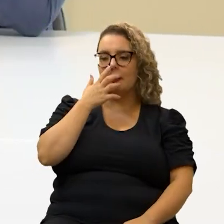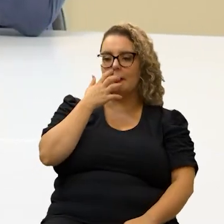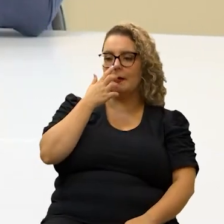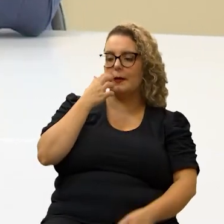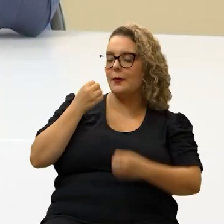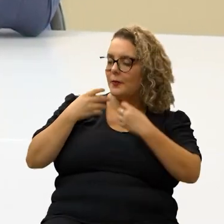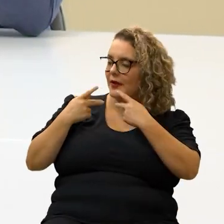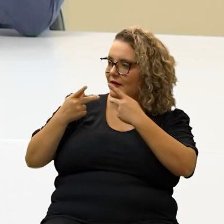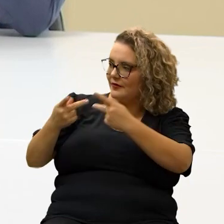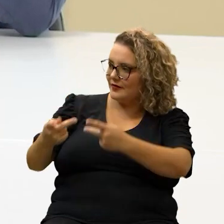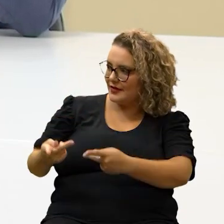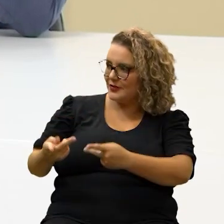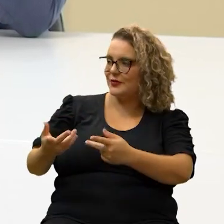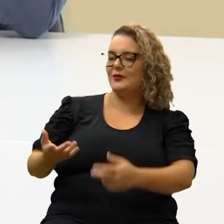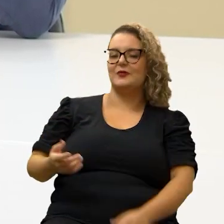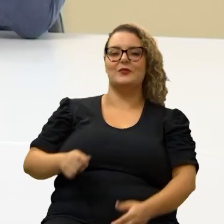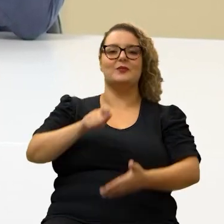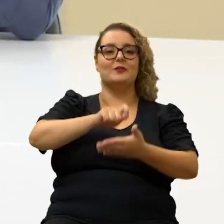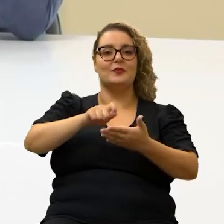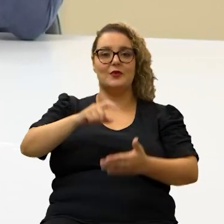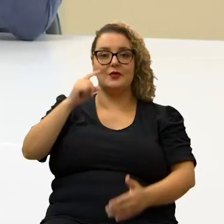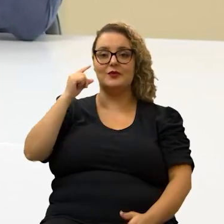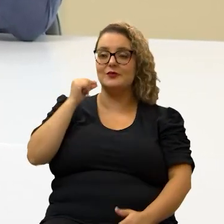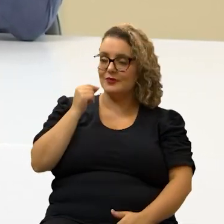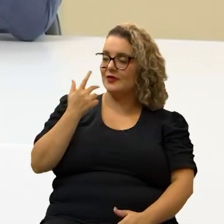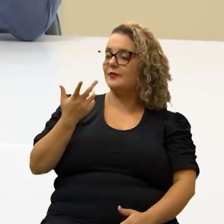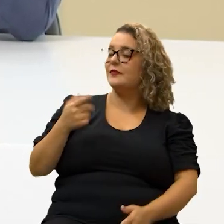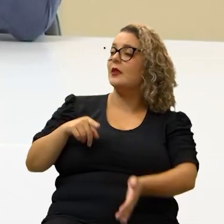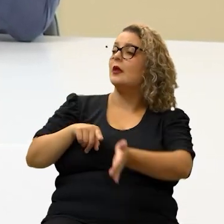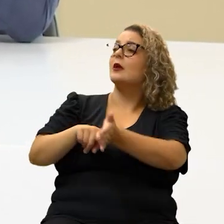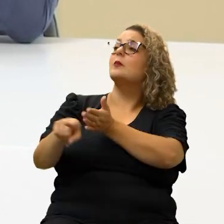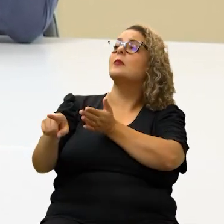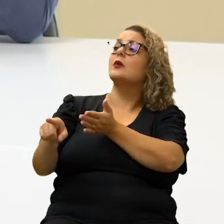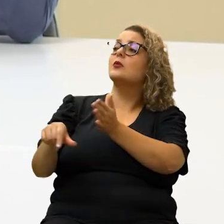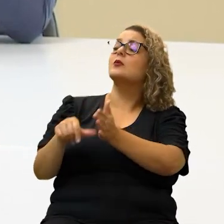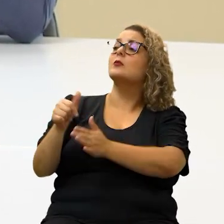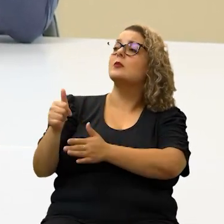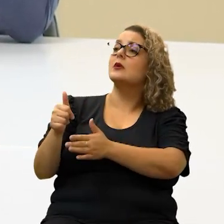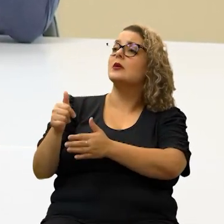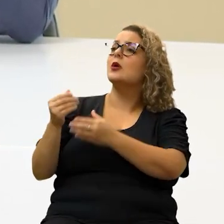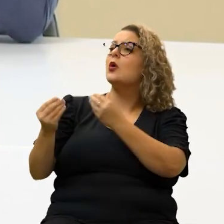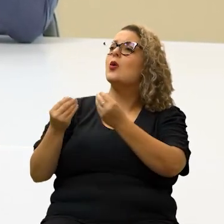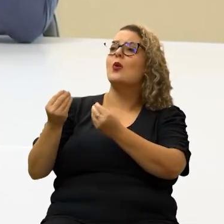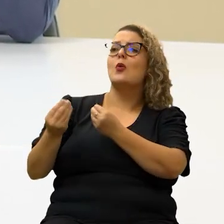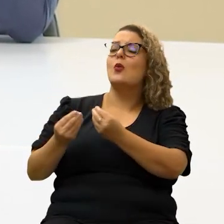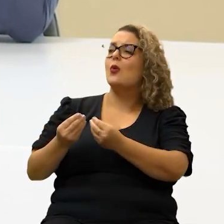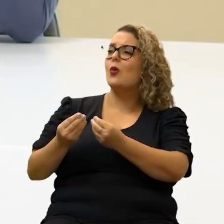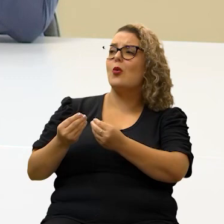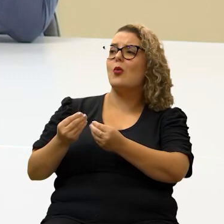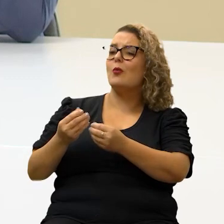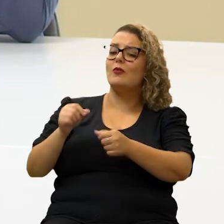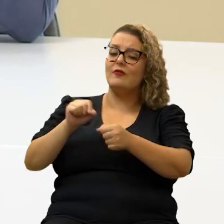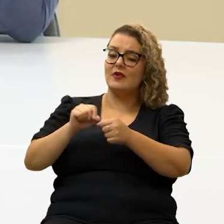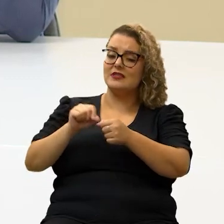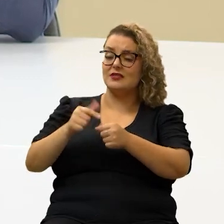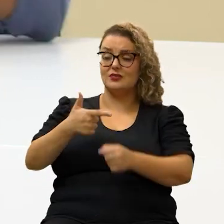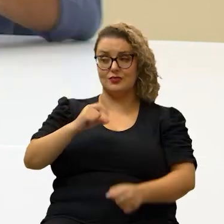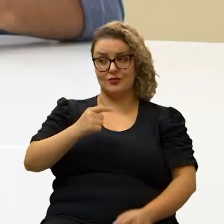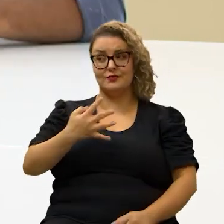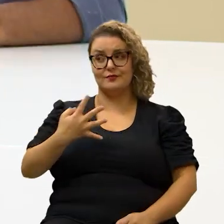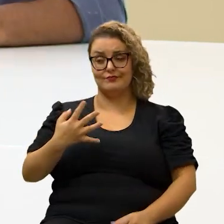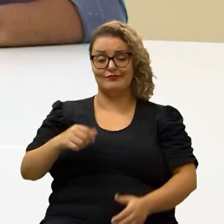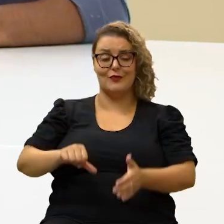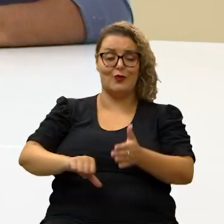muito bem-vindo ao nosso Na Ponta do Lápis e a primeira pergunta que eu faço para o senhor é, como equacionar 2024 essas